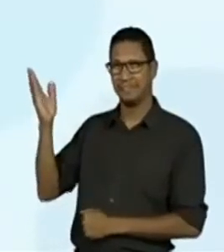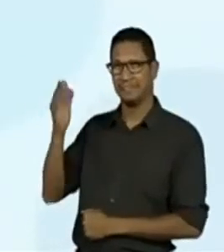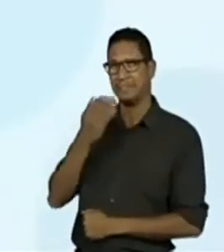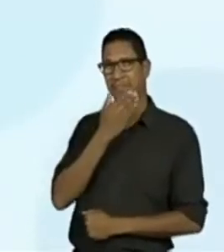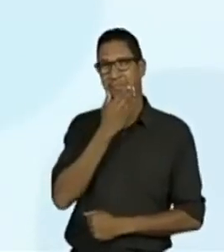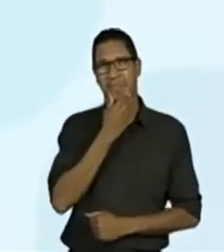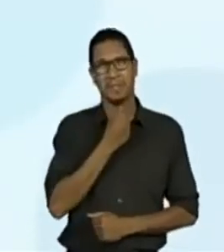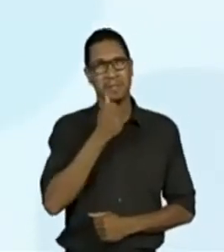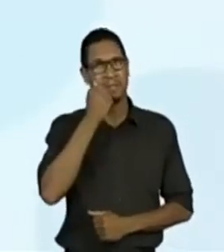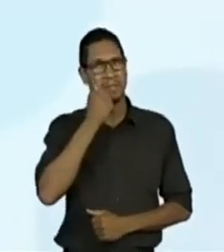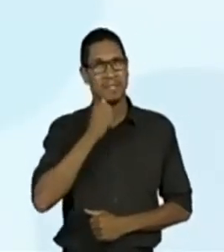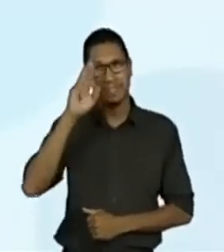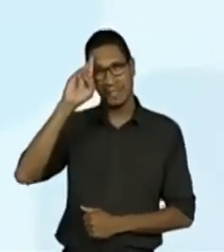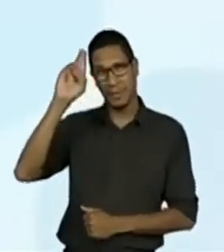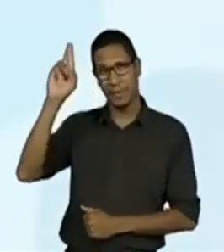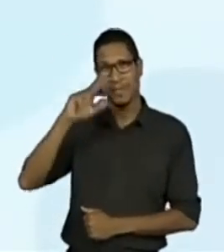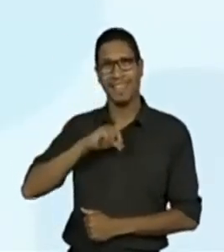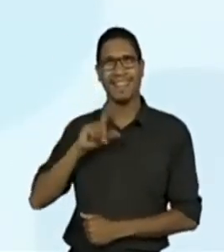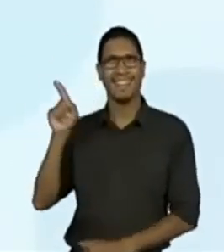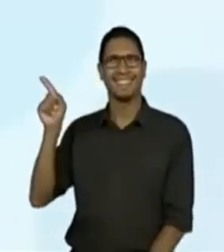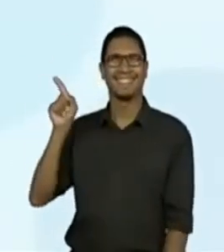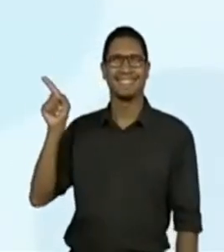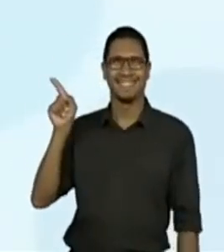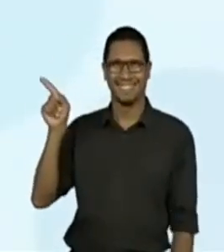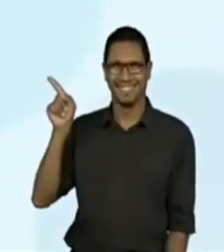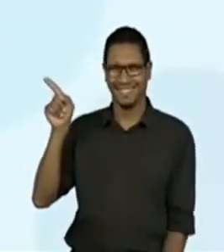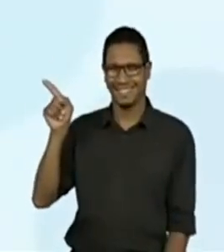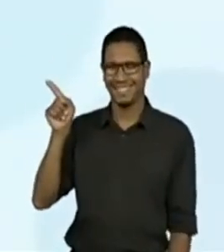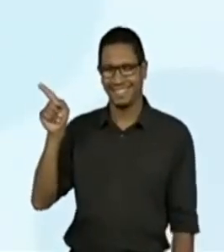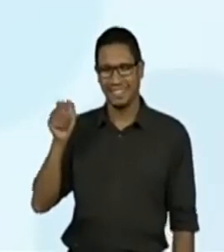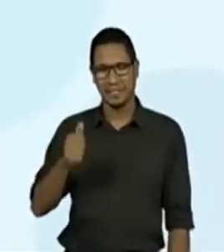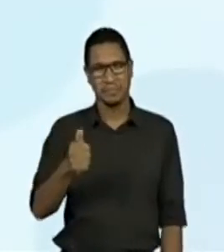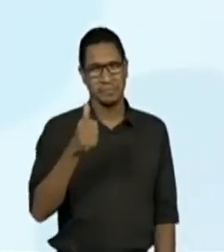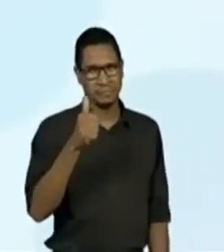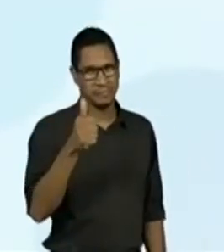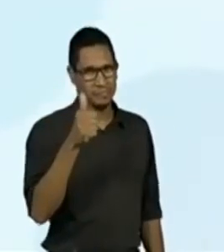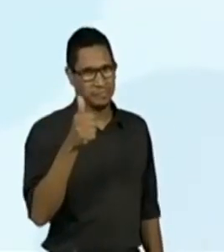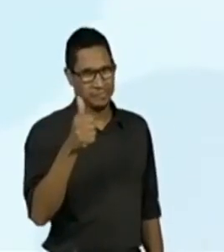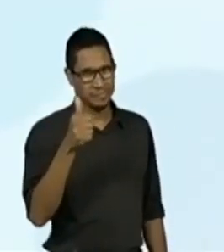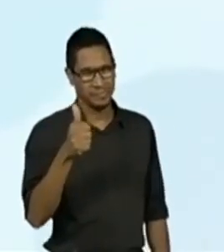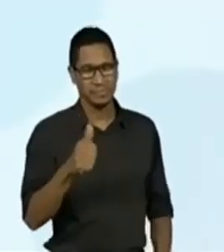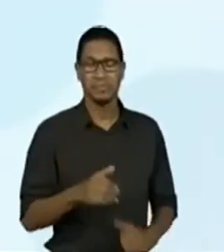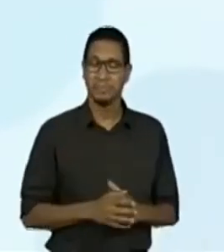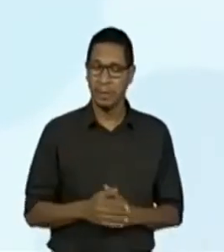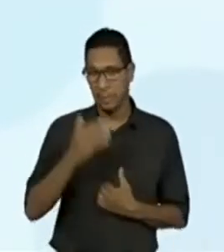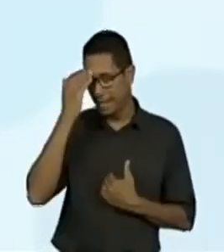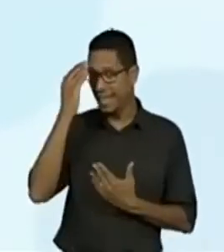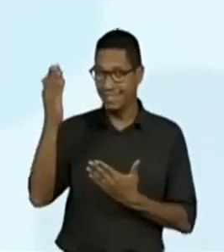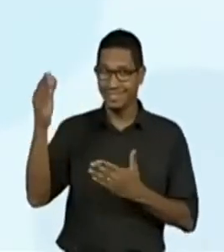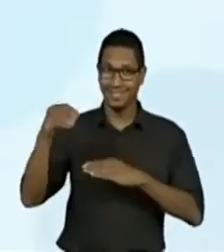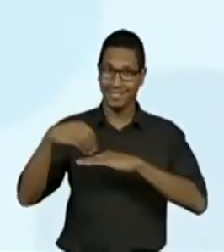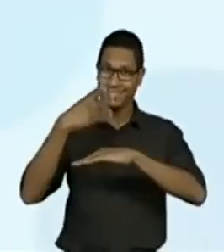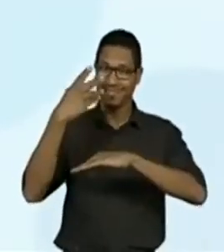muito obrigada. Pro Maria, pro Sueli. Legal. Muito bom. Tinha passado batido, ó. Agora, peraí,